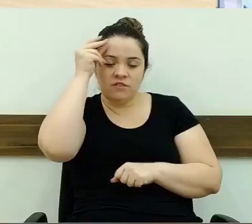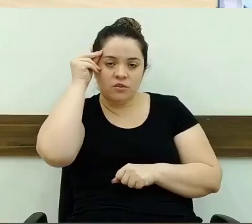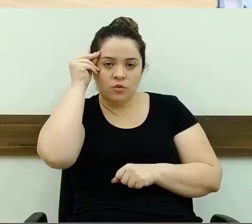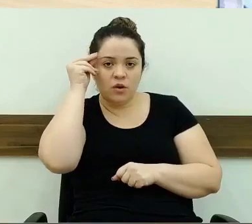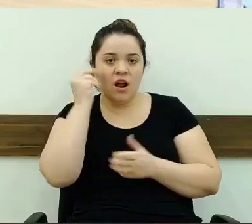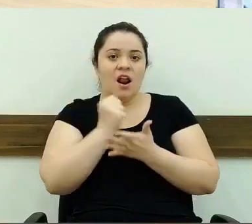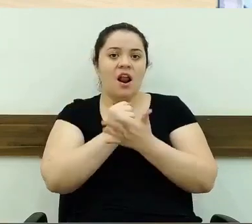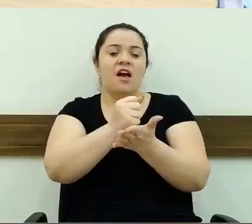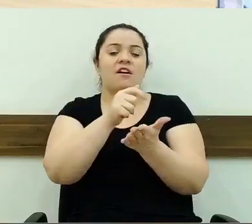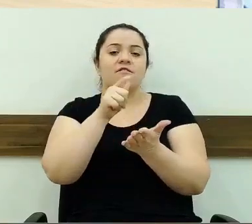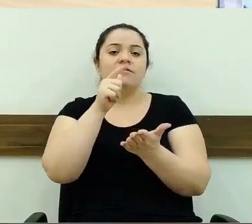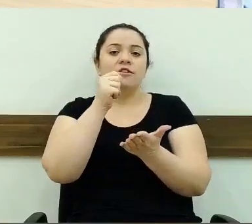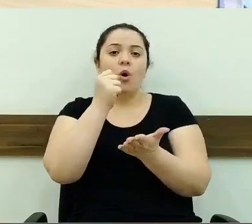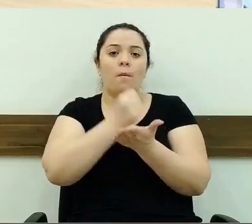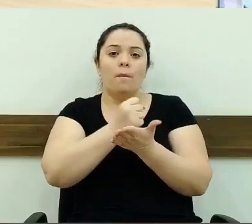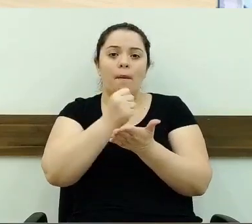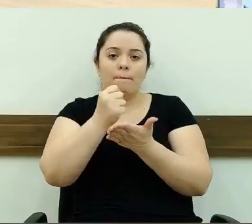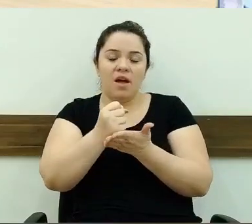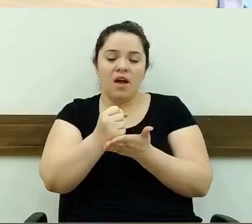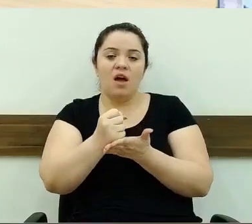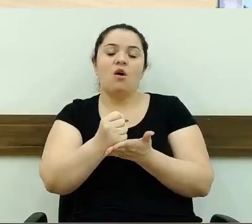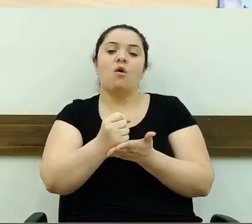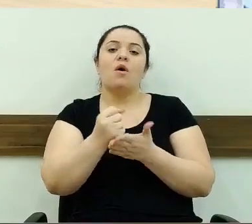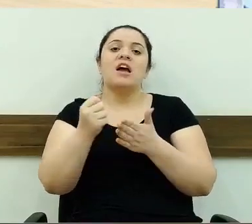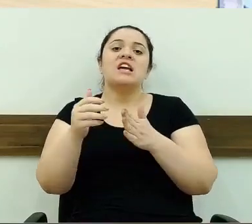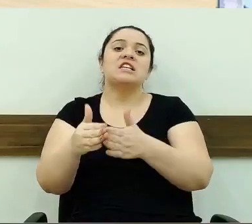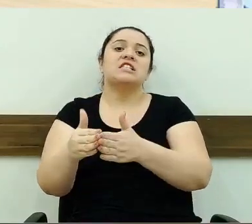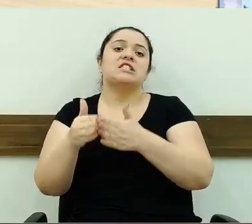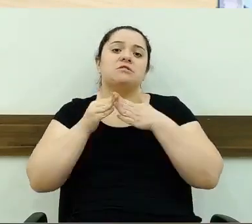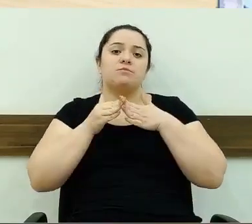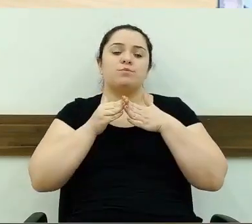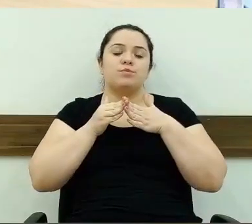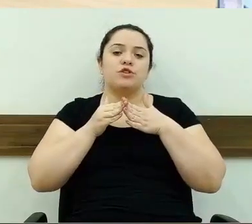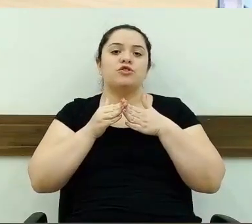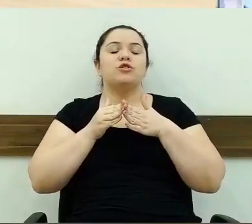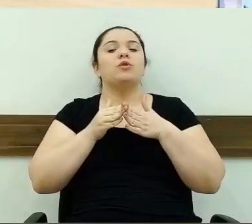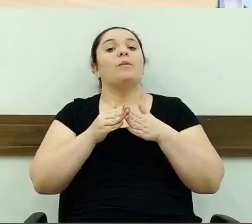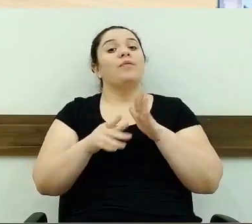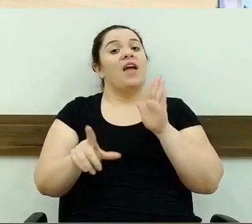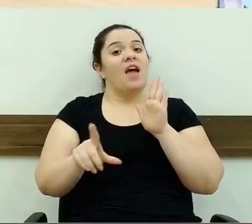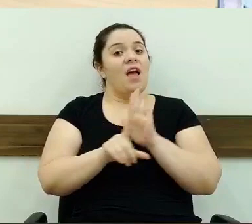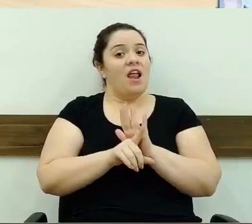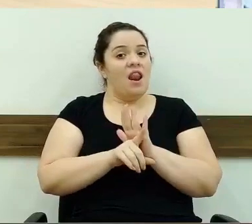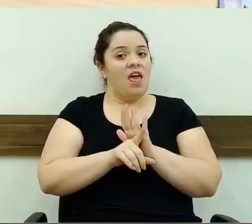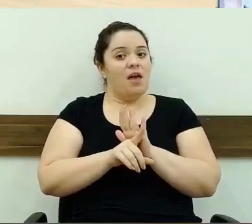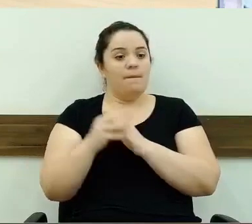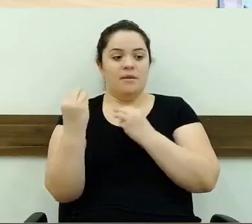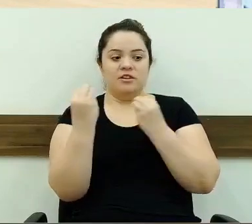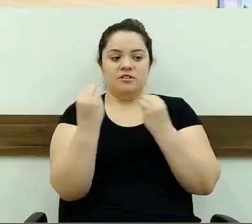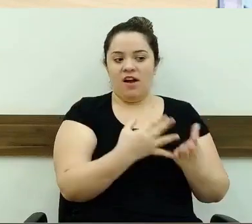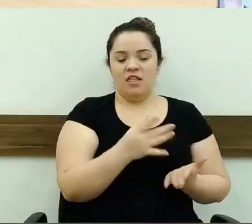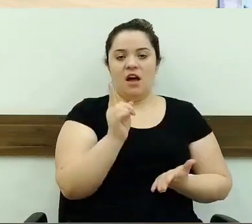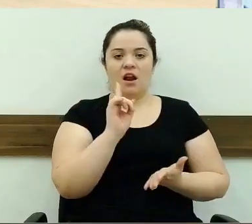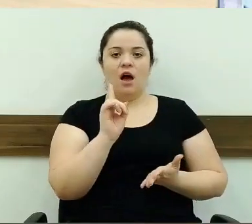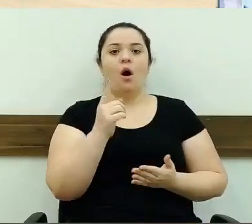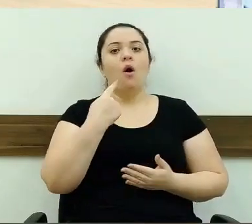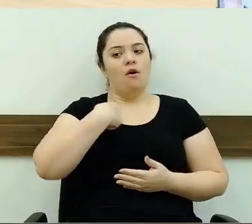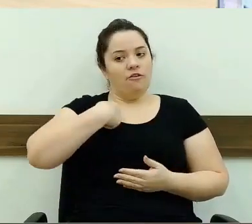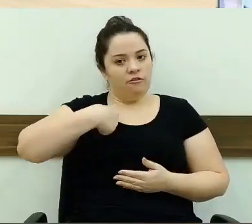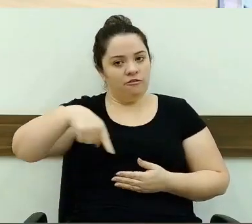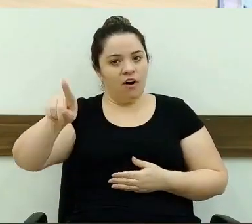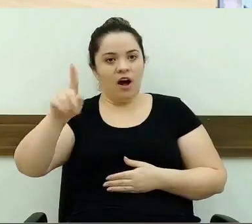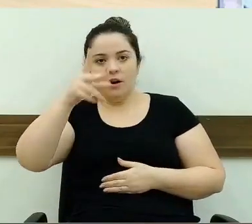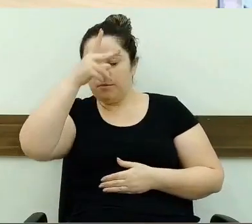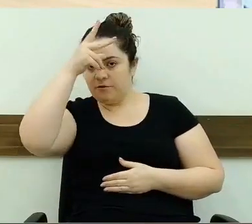façam o pedido. Você tem que requerer esse direito. É lei, mas ninguém vai te oferecer. Você tem que ir lá na prefeitura e falar eu